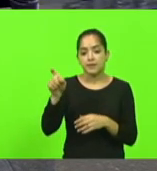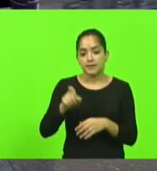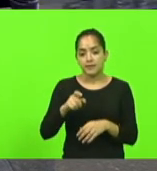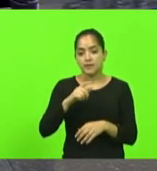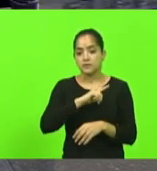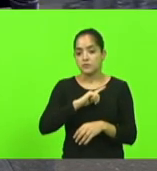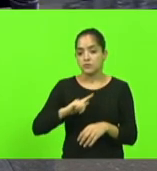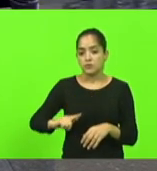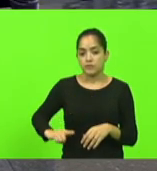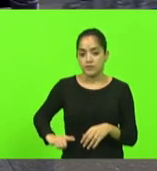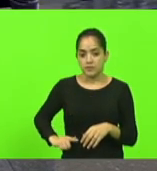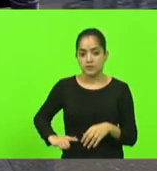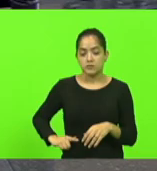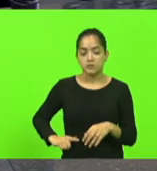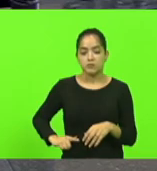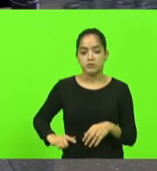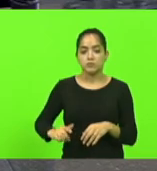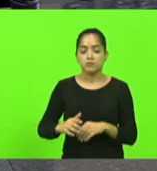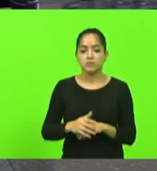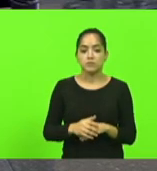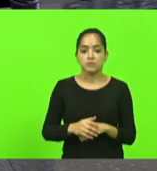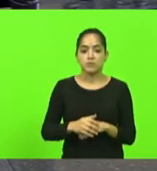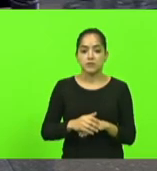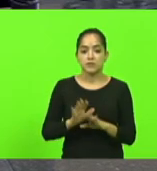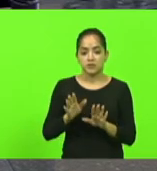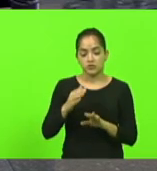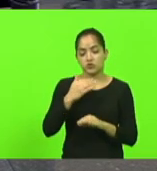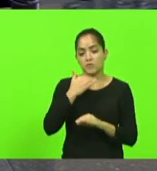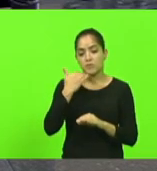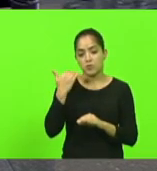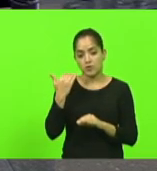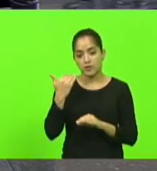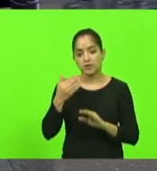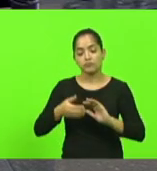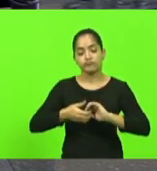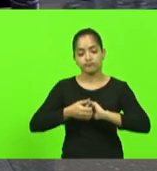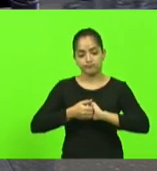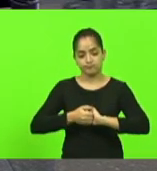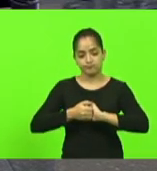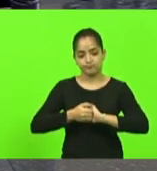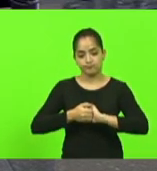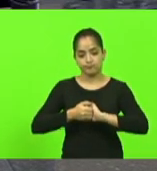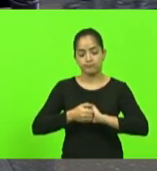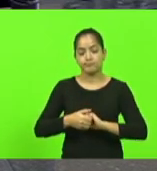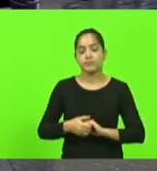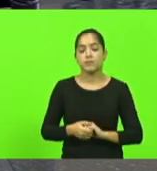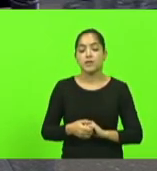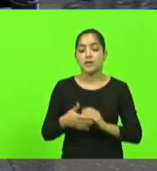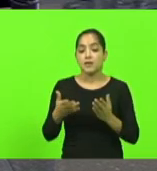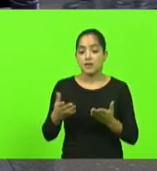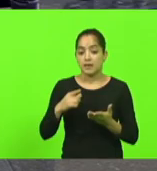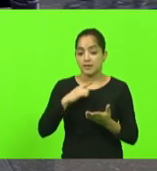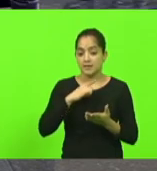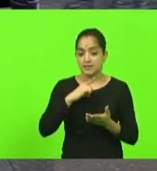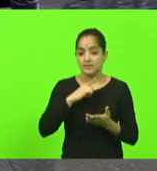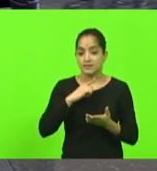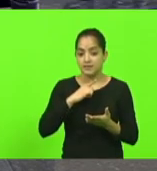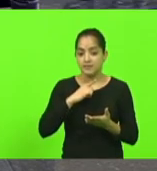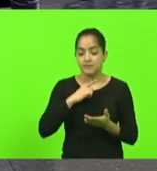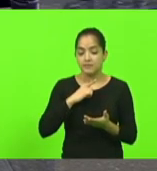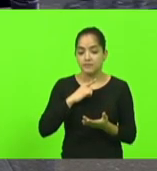o falecido Luiz Henrique da Silveira que teve a